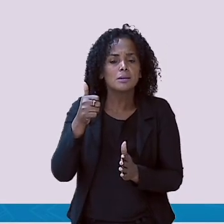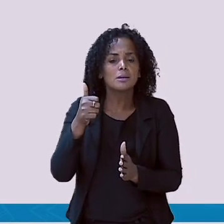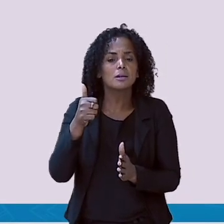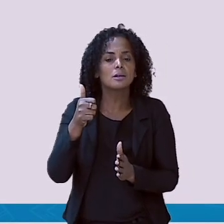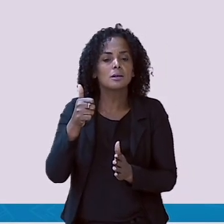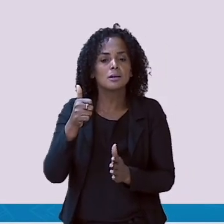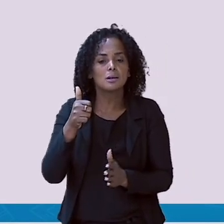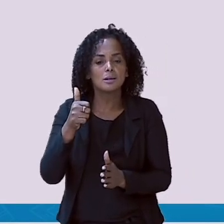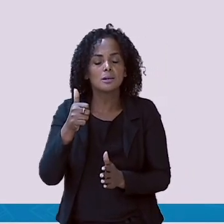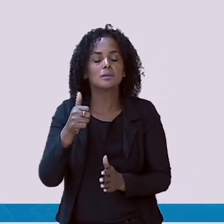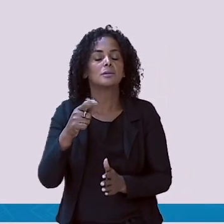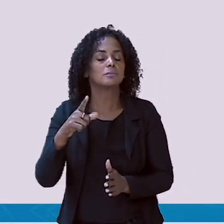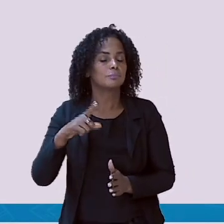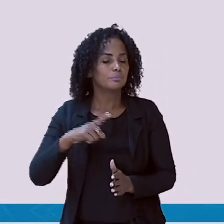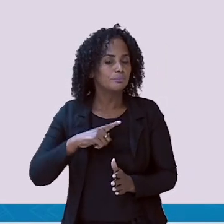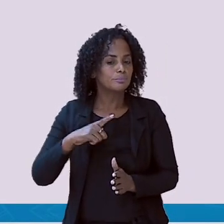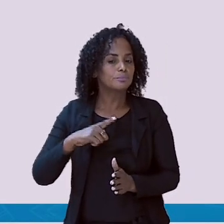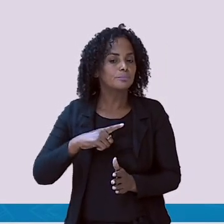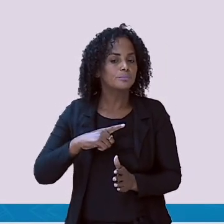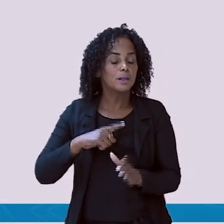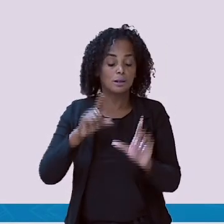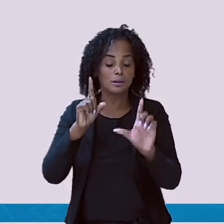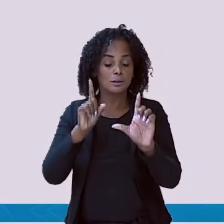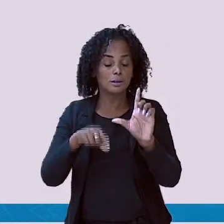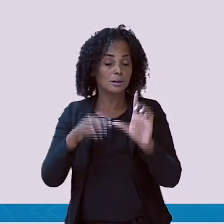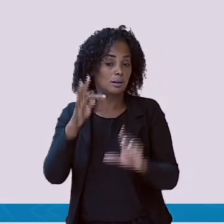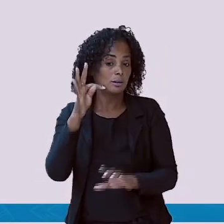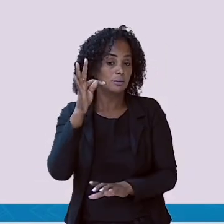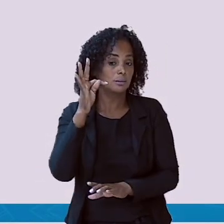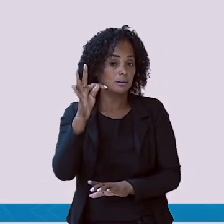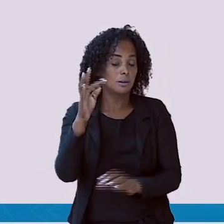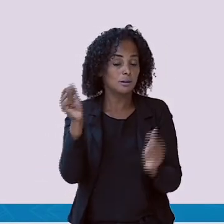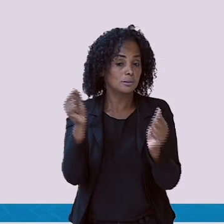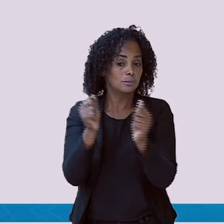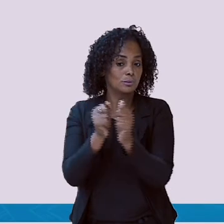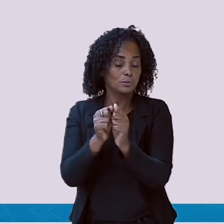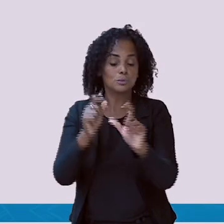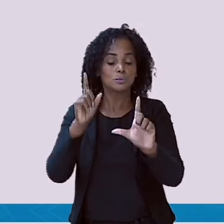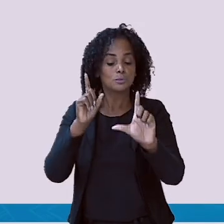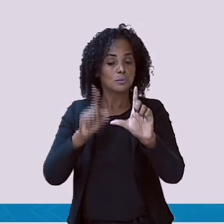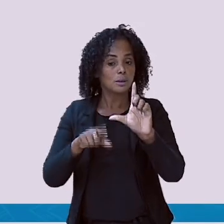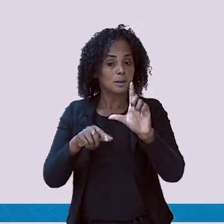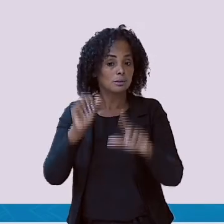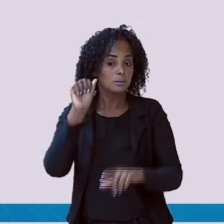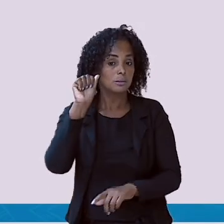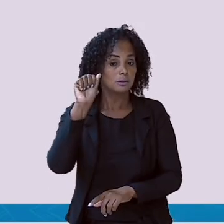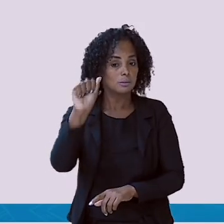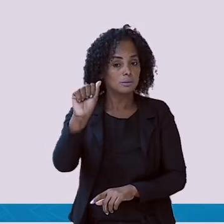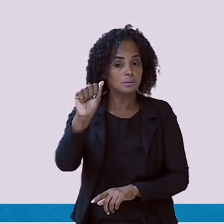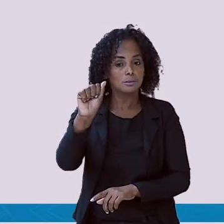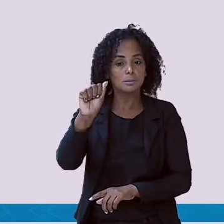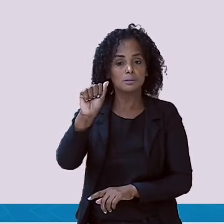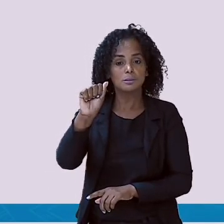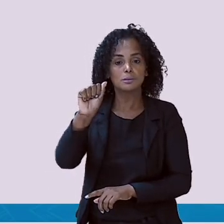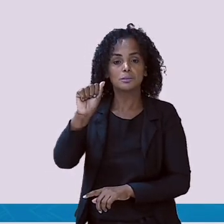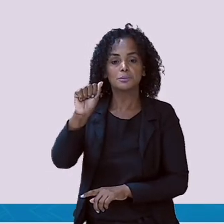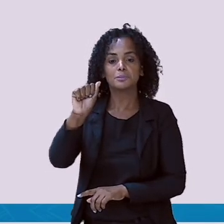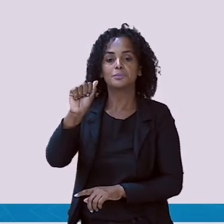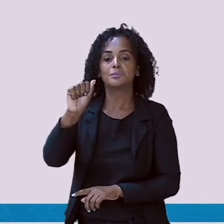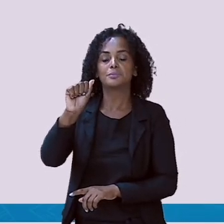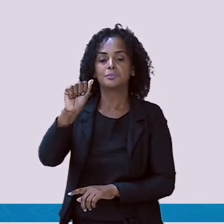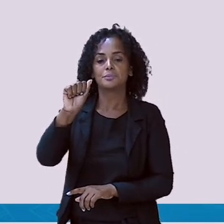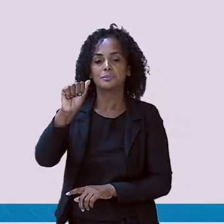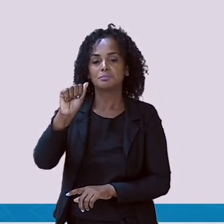sílaba Tá. A letra T com a letra A. Vamos lá. Aqui eu tenho a sílaba Dá.